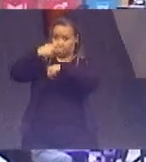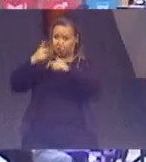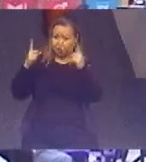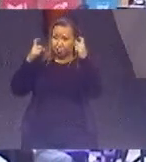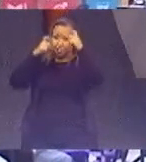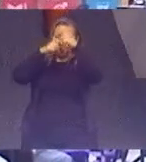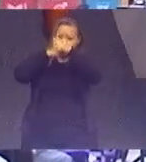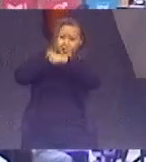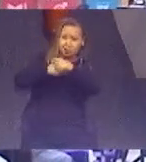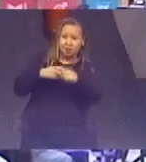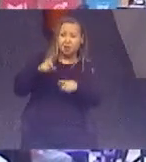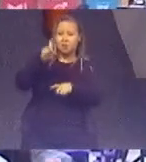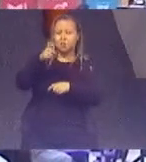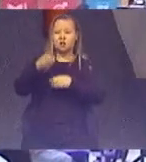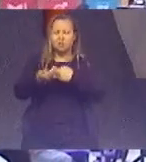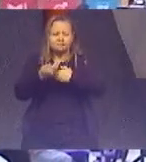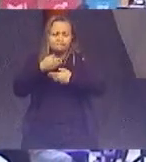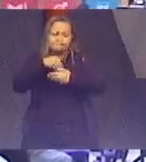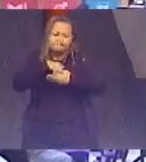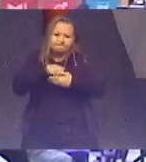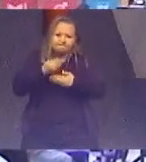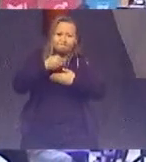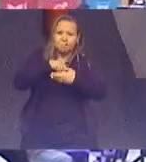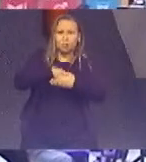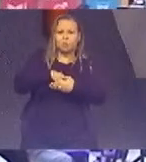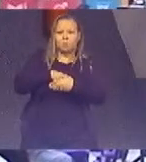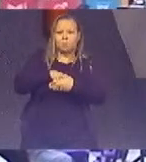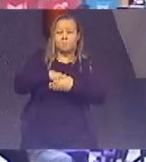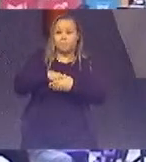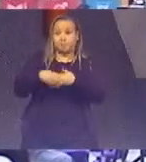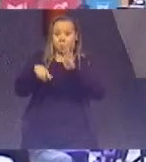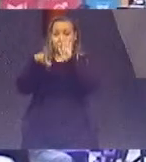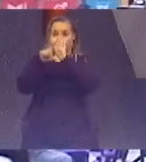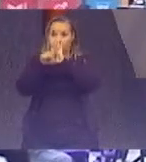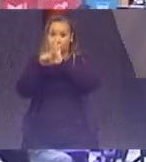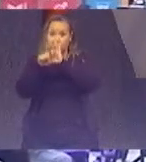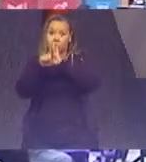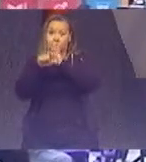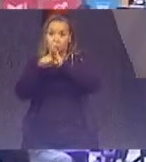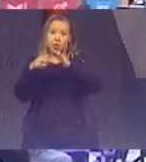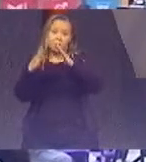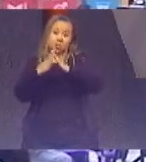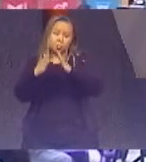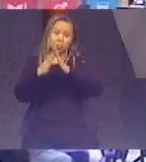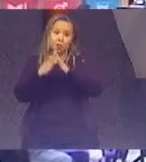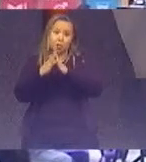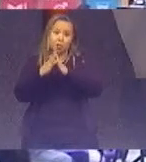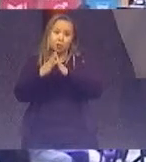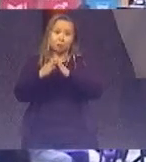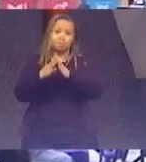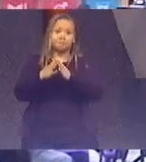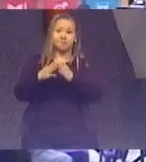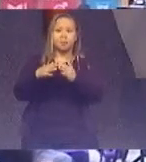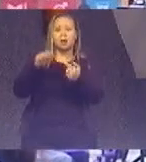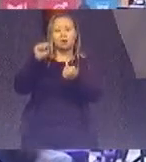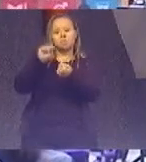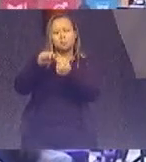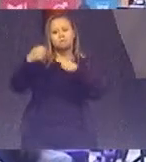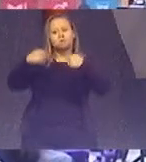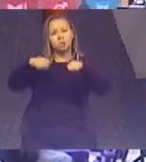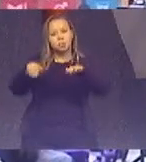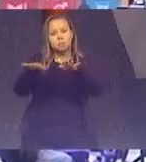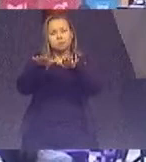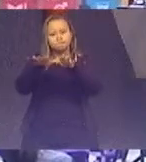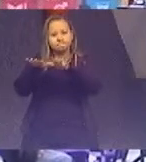ser internalizado. As leis domésticas nem sempre estão em consonância com o que dispõem os tratados internacionais e